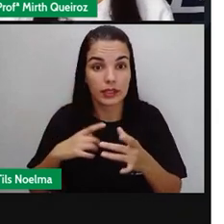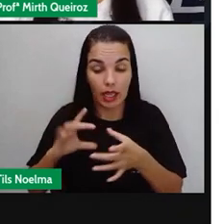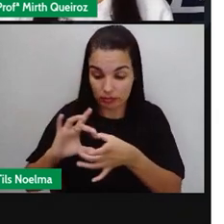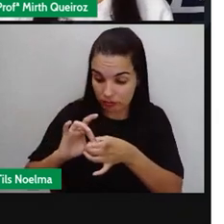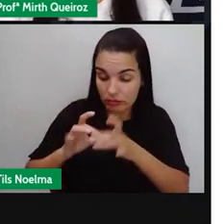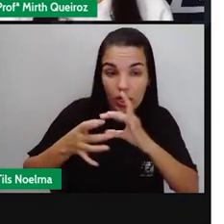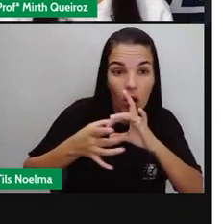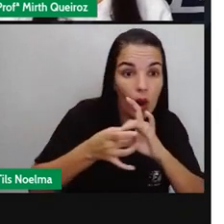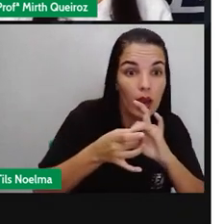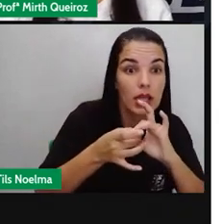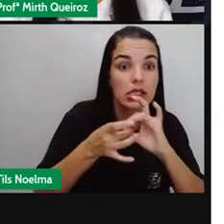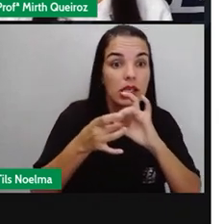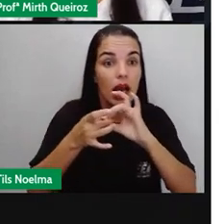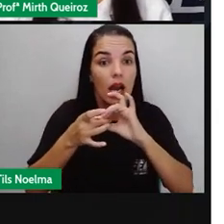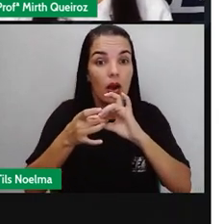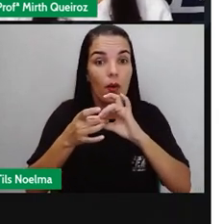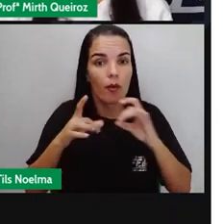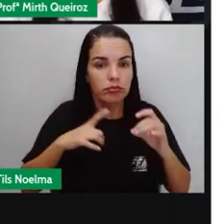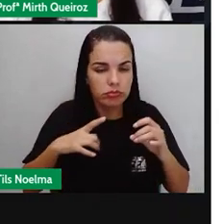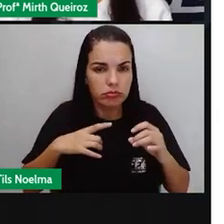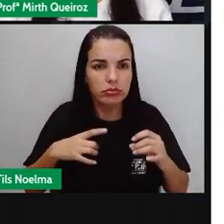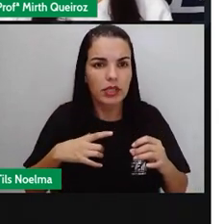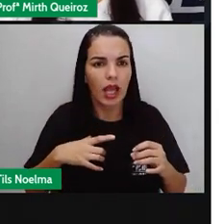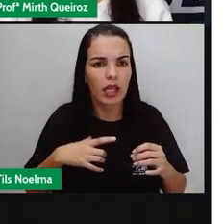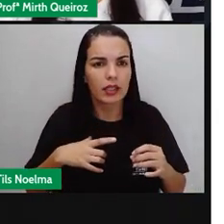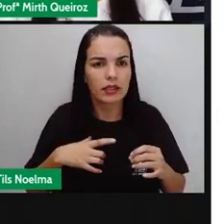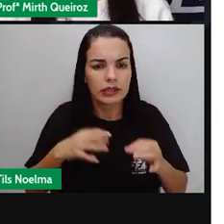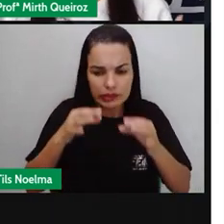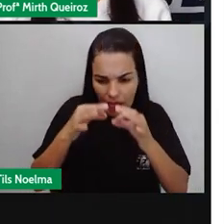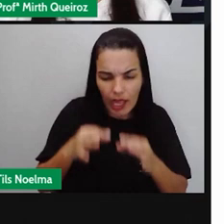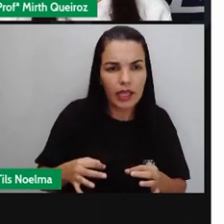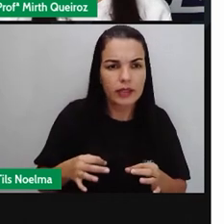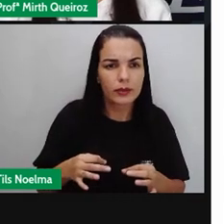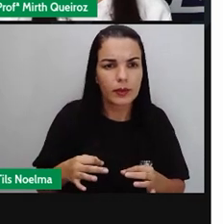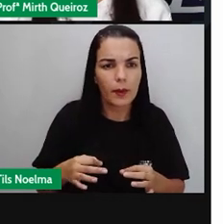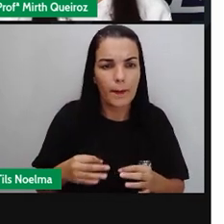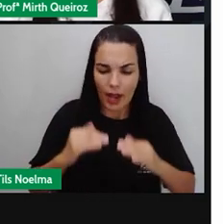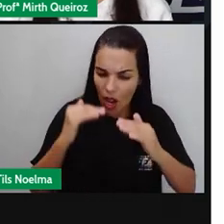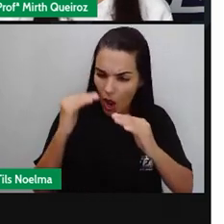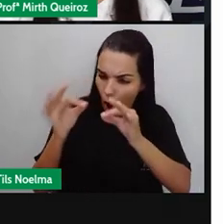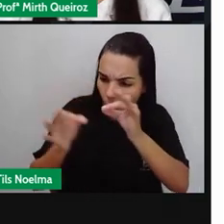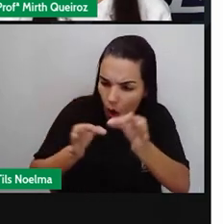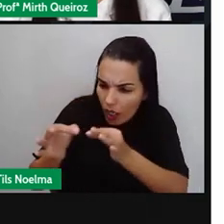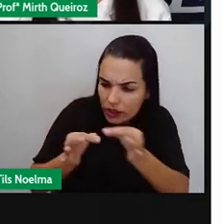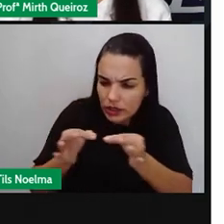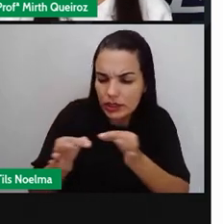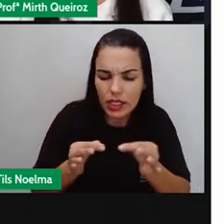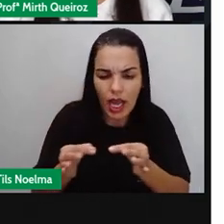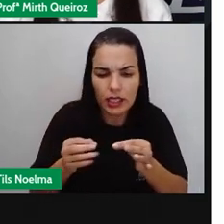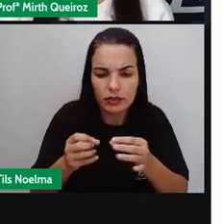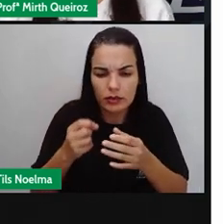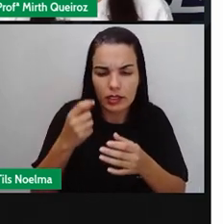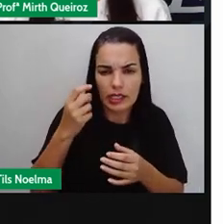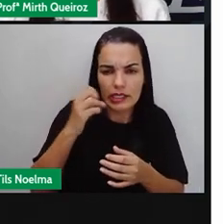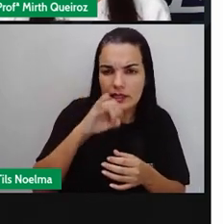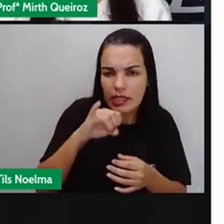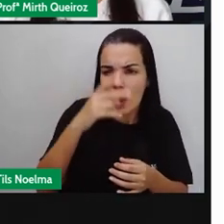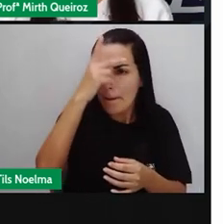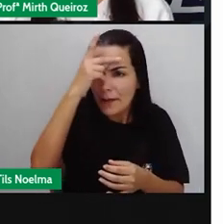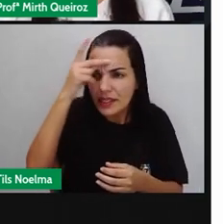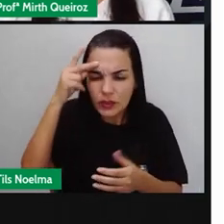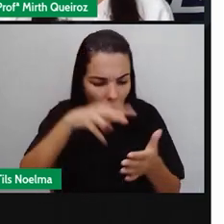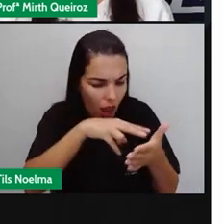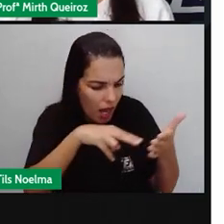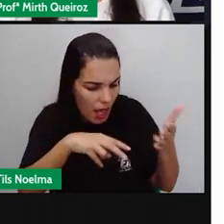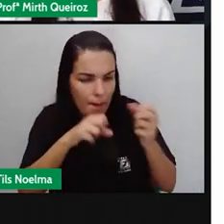A forma como Vocês organizaram As frases Estão Elas estão organizadas De forma que Qualquer pessoa Que leia Pode compreender